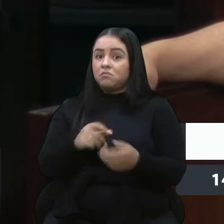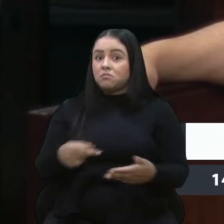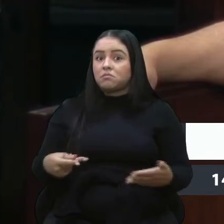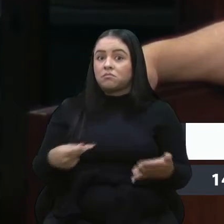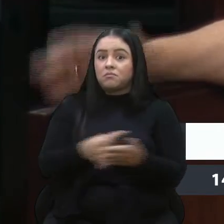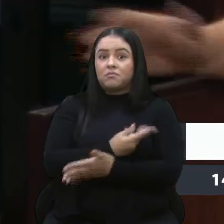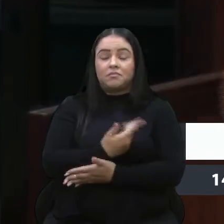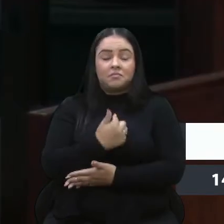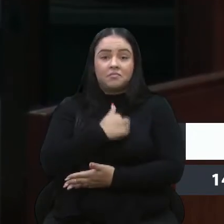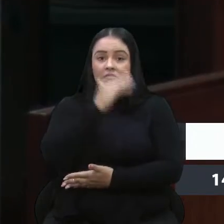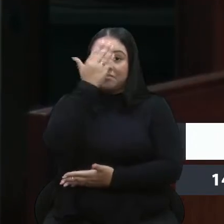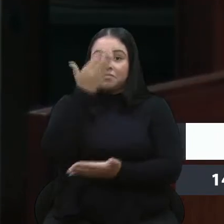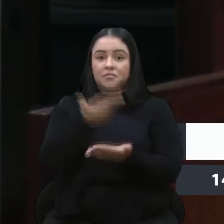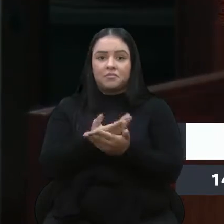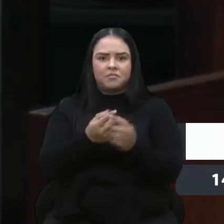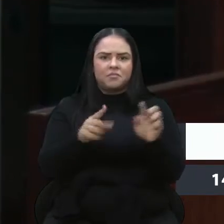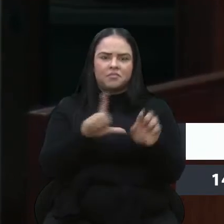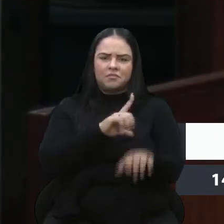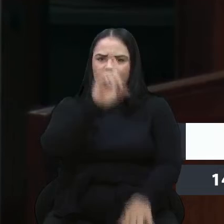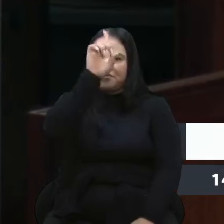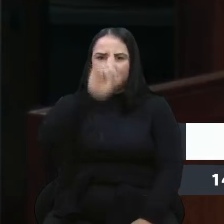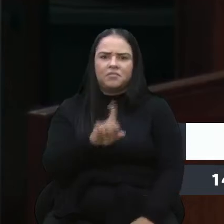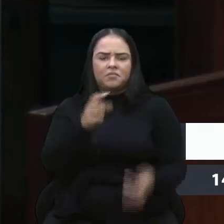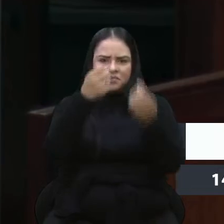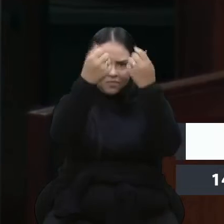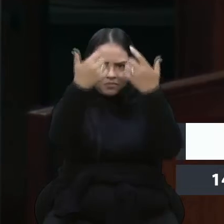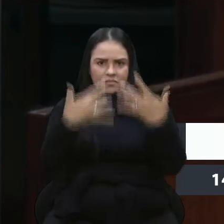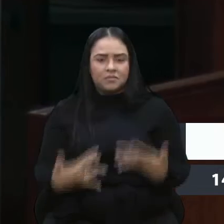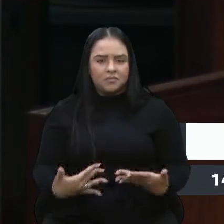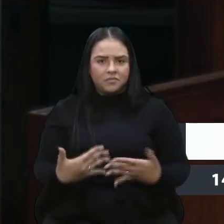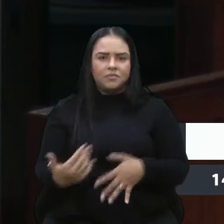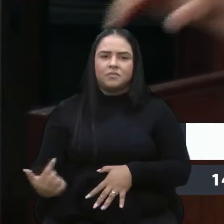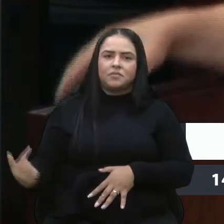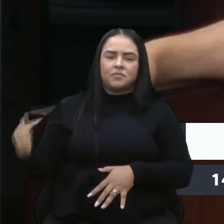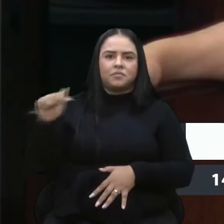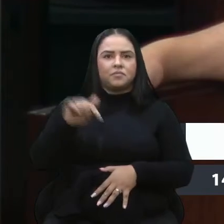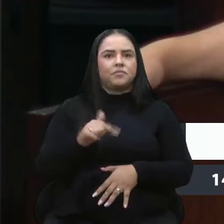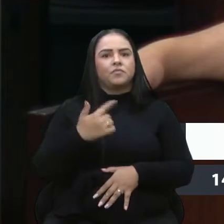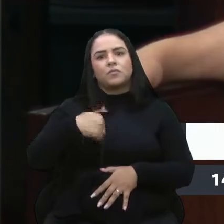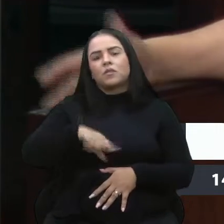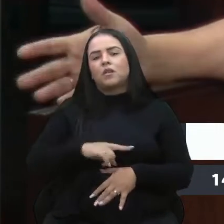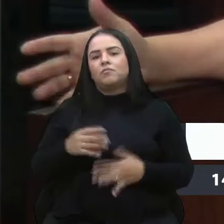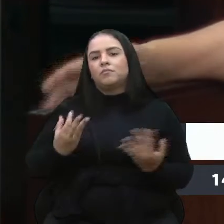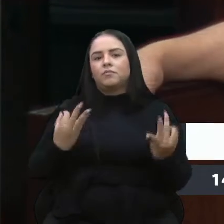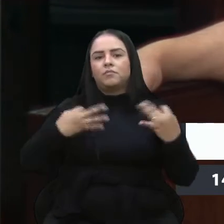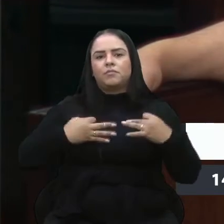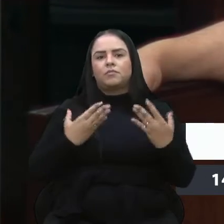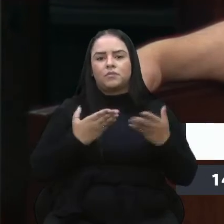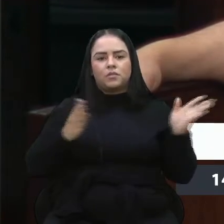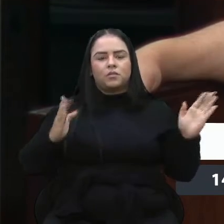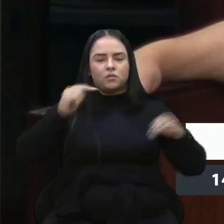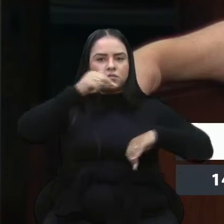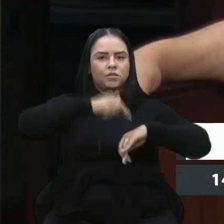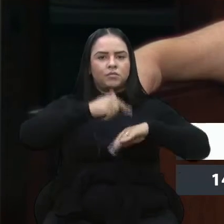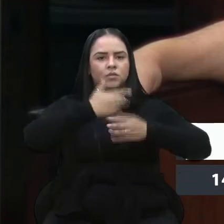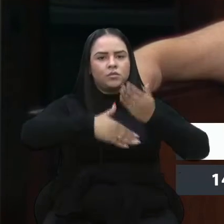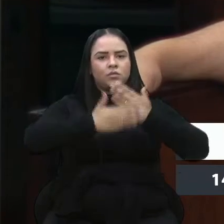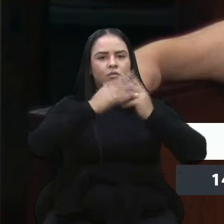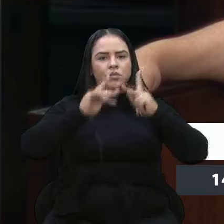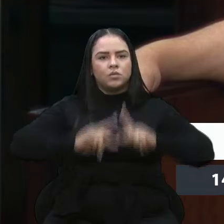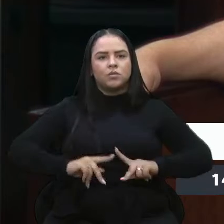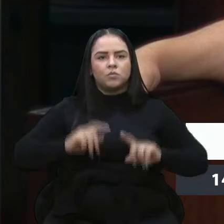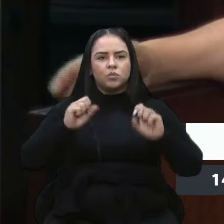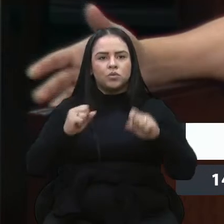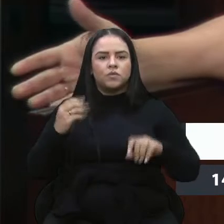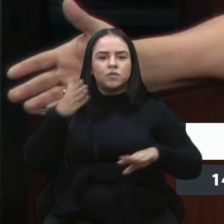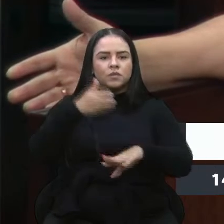eu, mas ele tem todo o direito de vir se explicar aqui, enfim, a gente com certeza abre espaço aqui para todas as pessoas que possam vir.